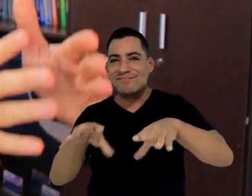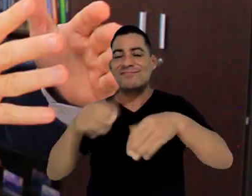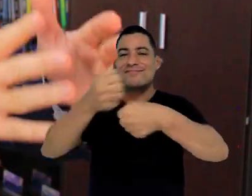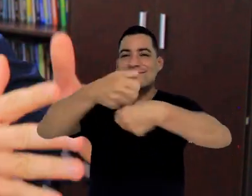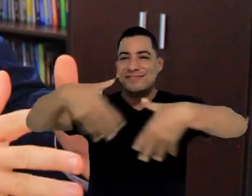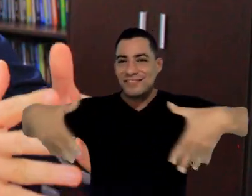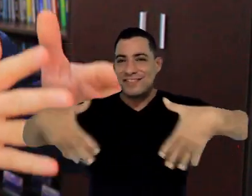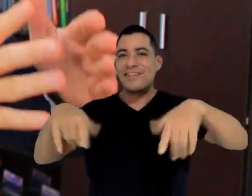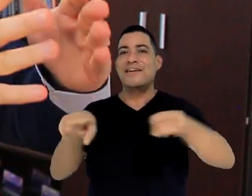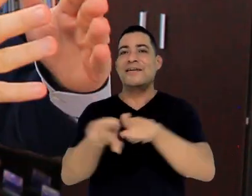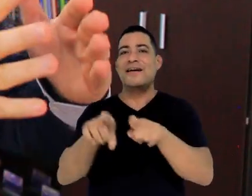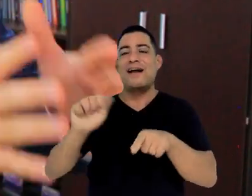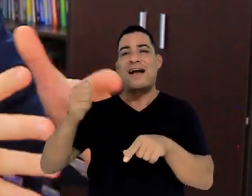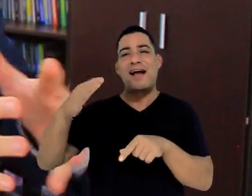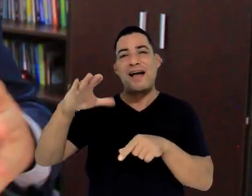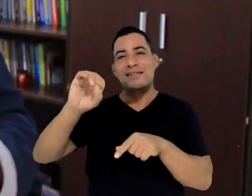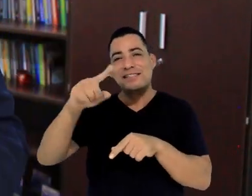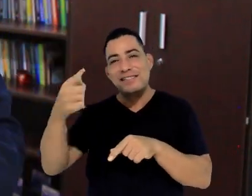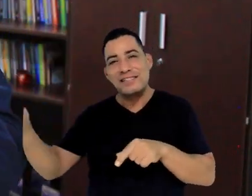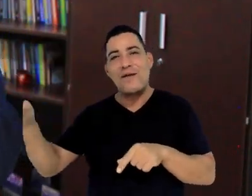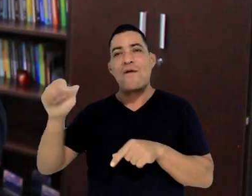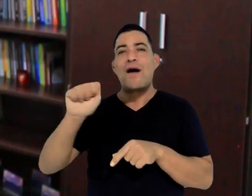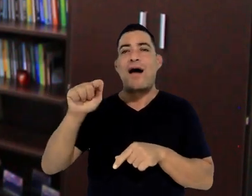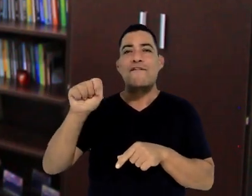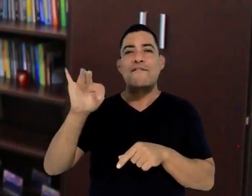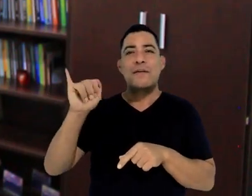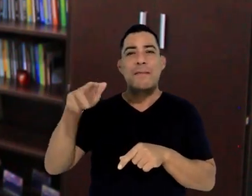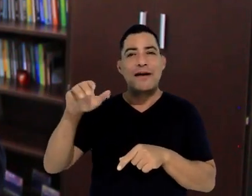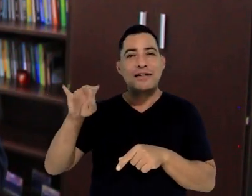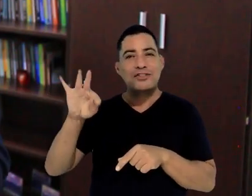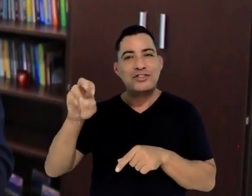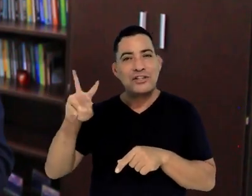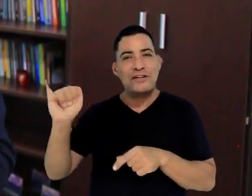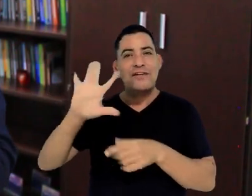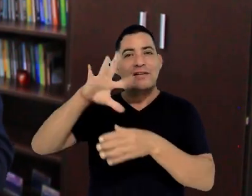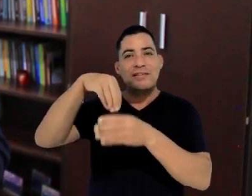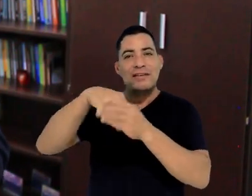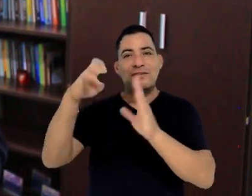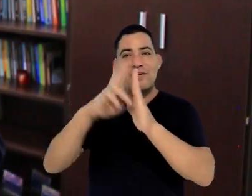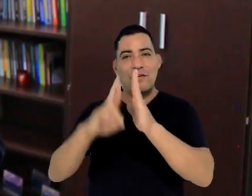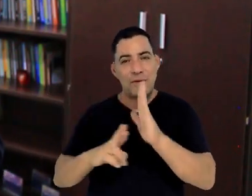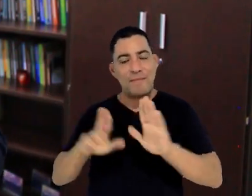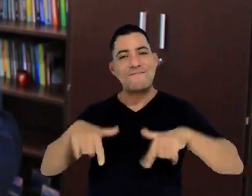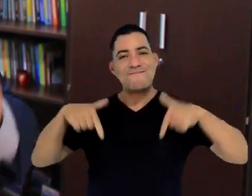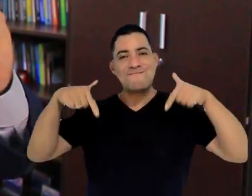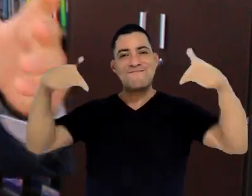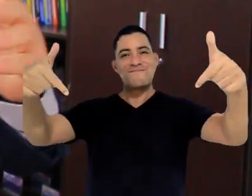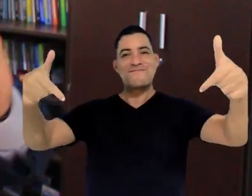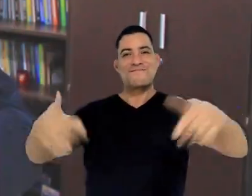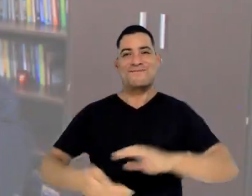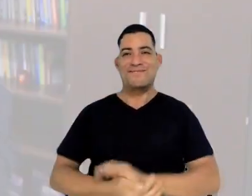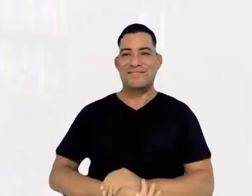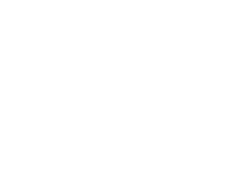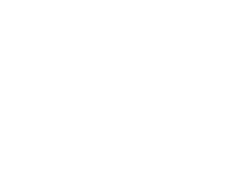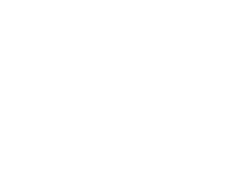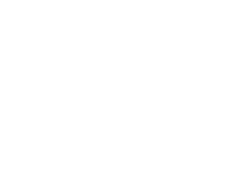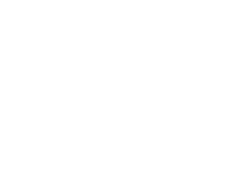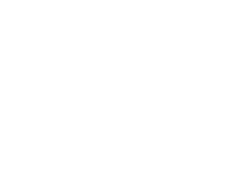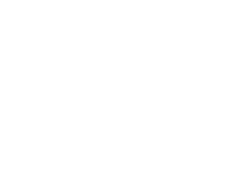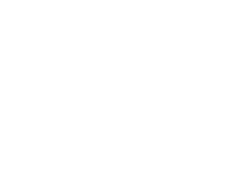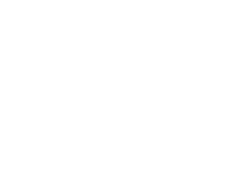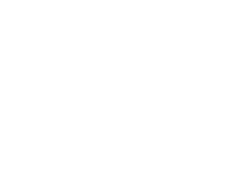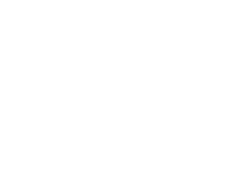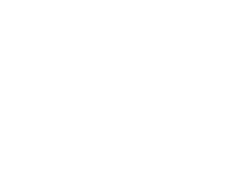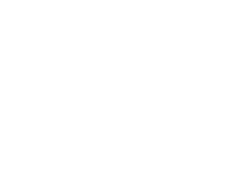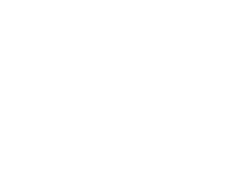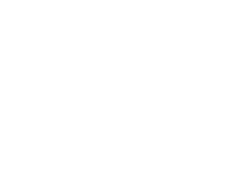pesquisa, extensão, ação afirmativa e gestão administrativa em nossa UFRB. Vamos em frente! Música